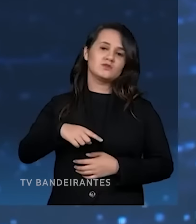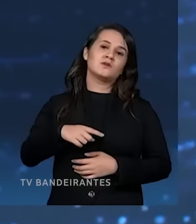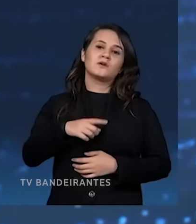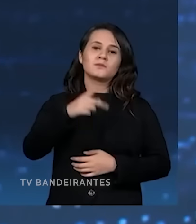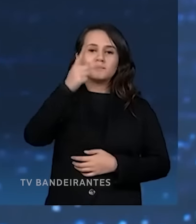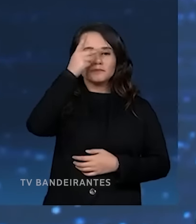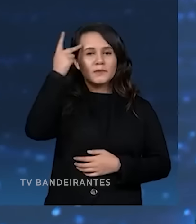próteses dentárias na cidade.